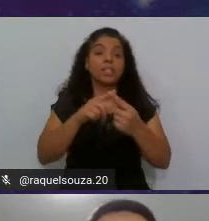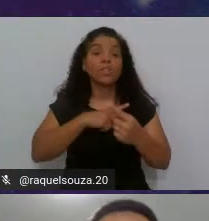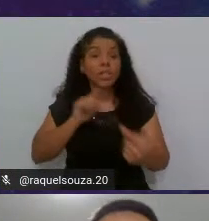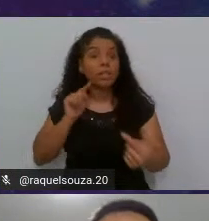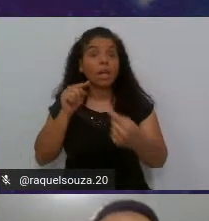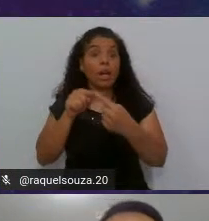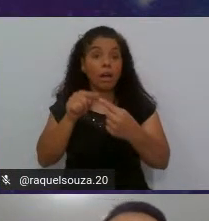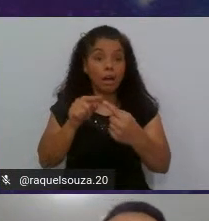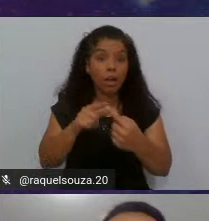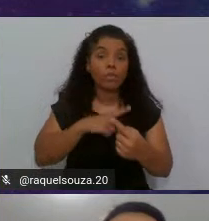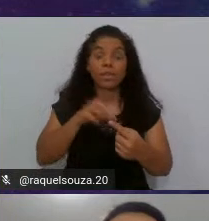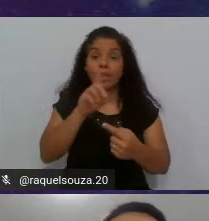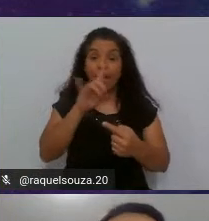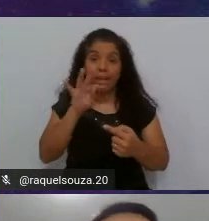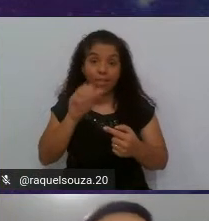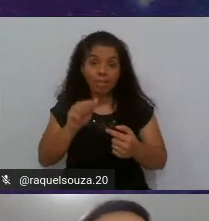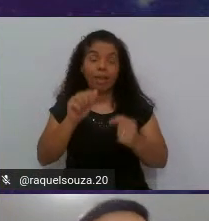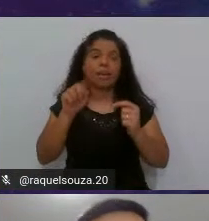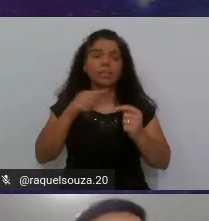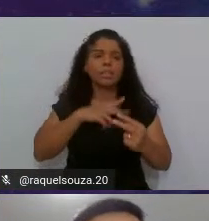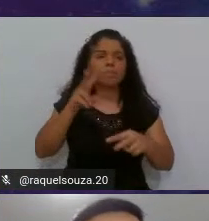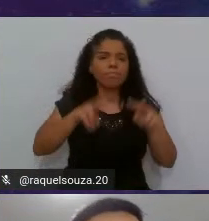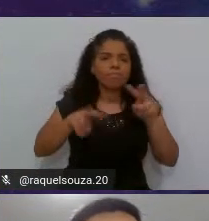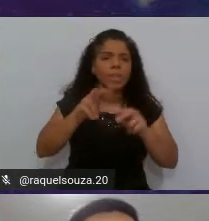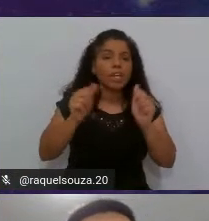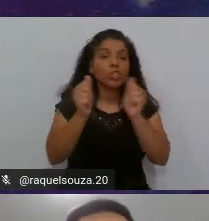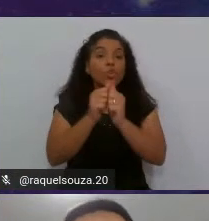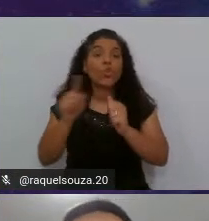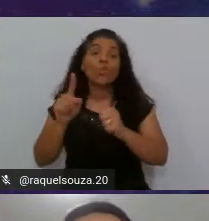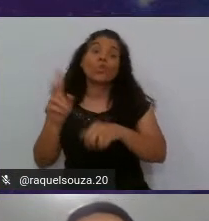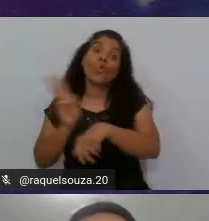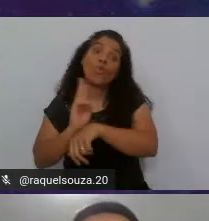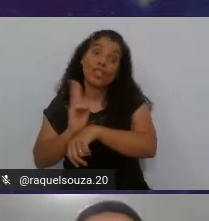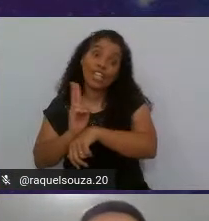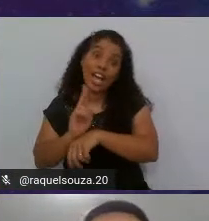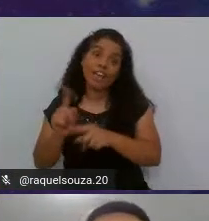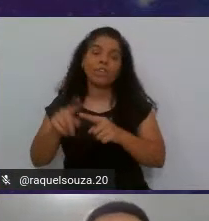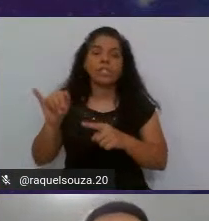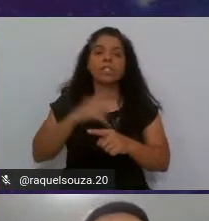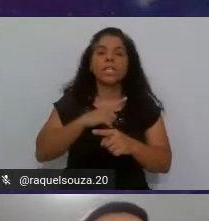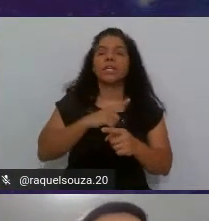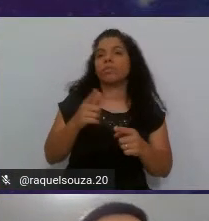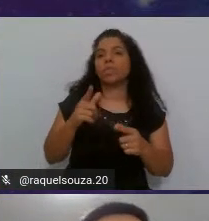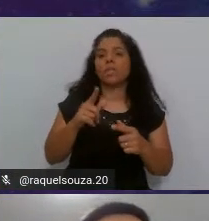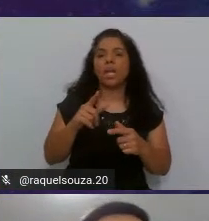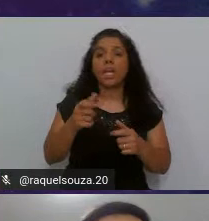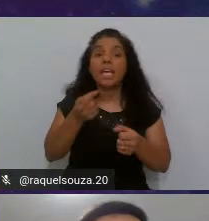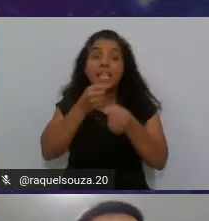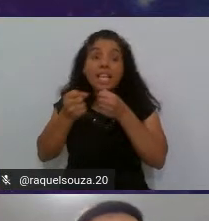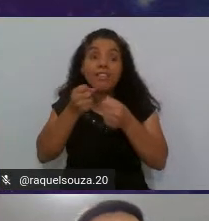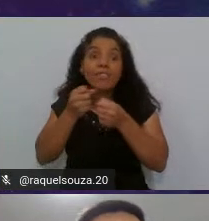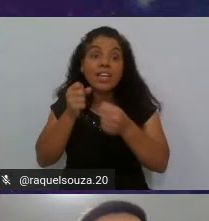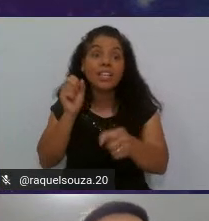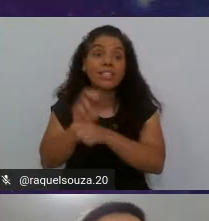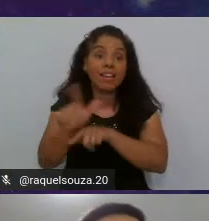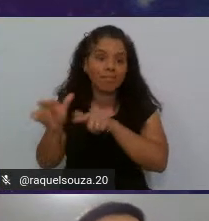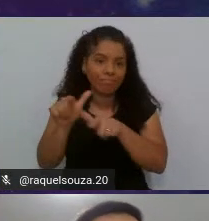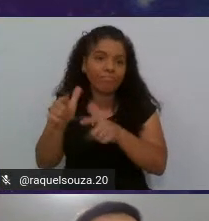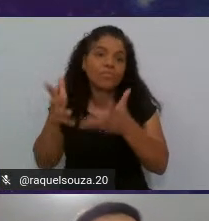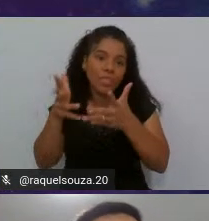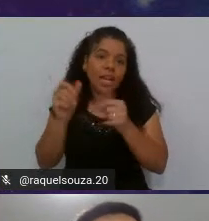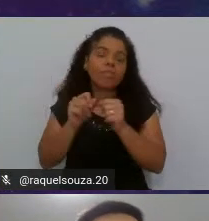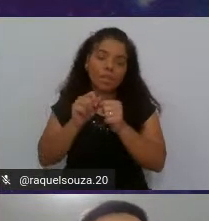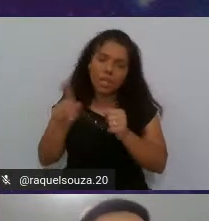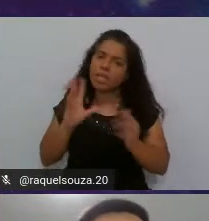você tem uma data de avaliação com o seu chefe, se você tem uma entrevista que você quer fazer, então,